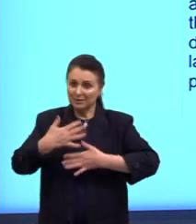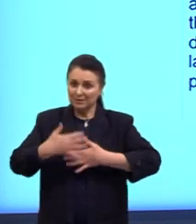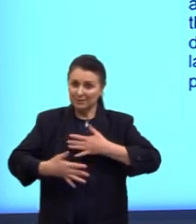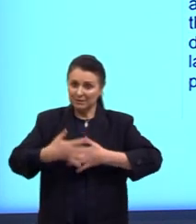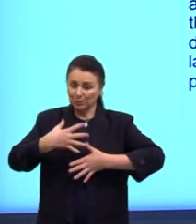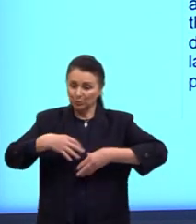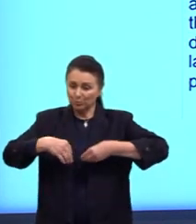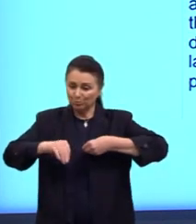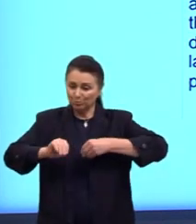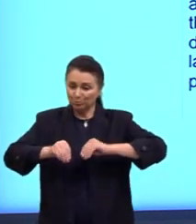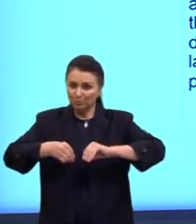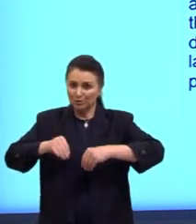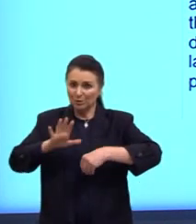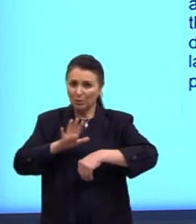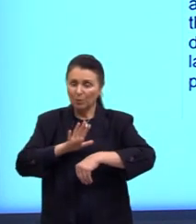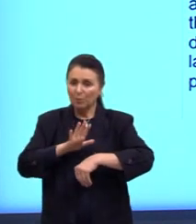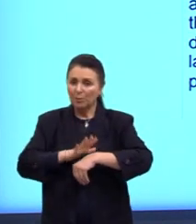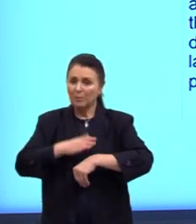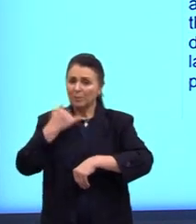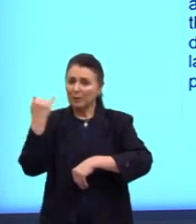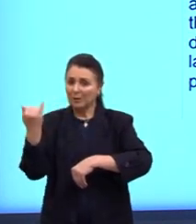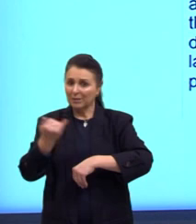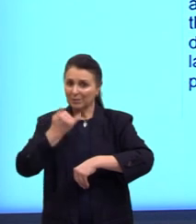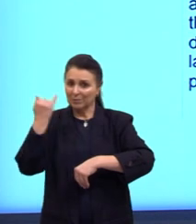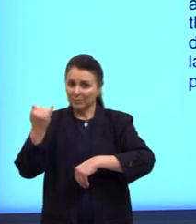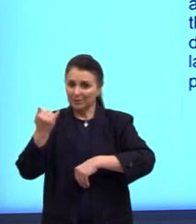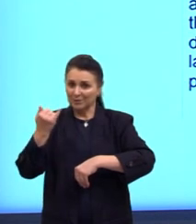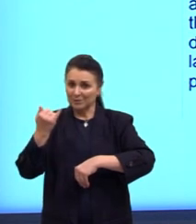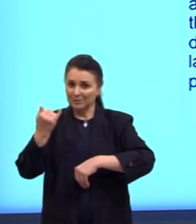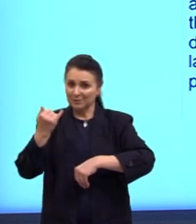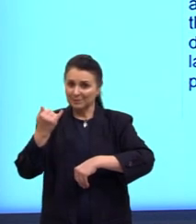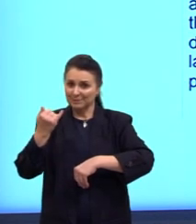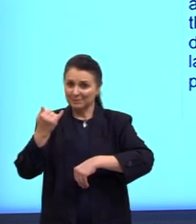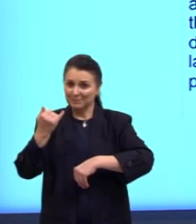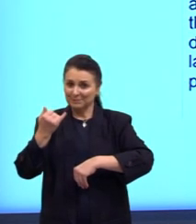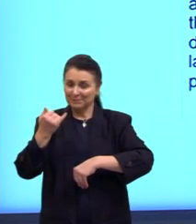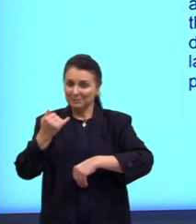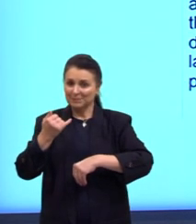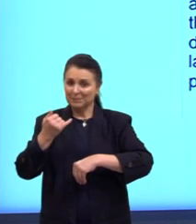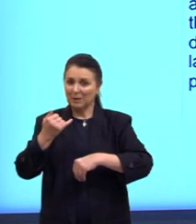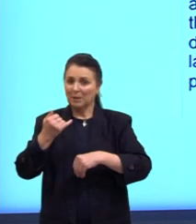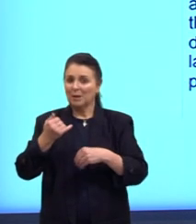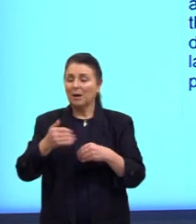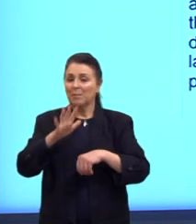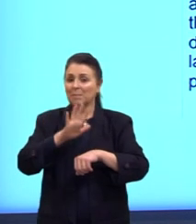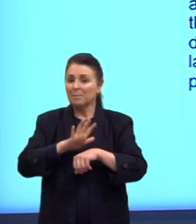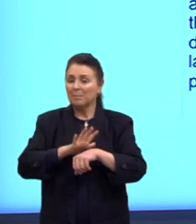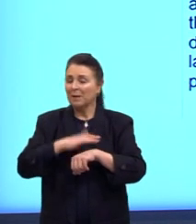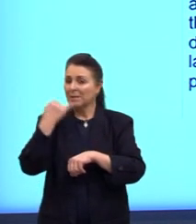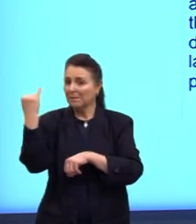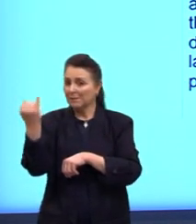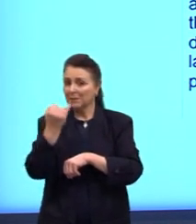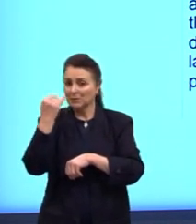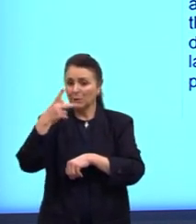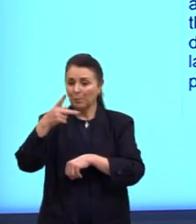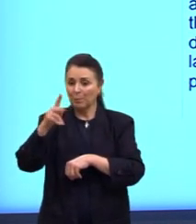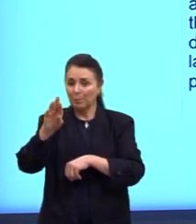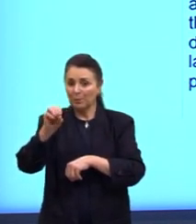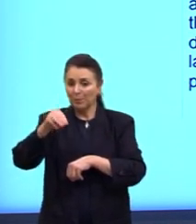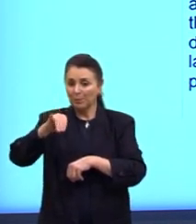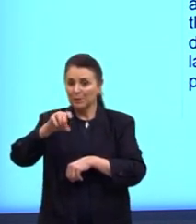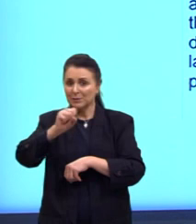são os mais promissores para a impressora. Ó, a mais promissora. Tá vendo? Tá ali,